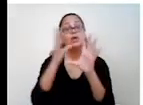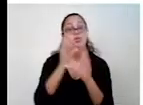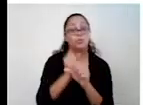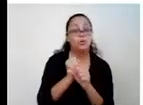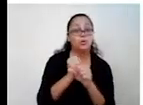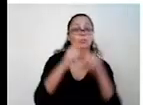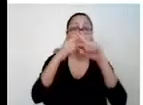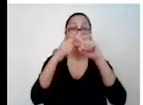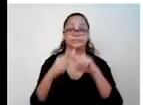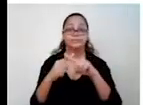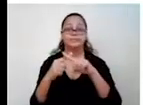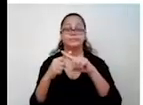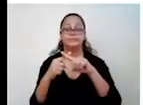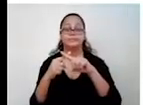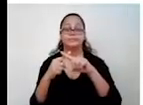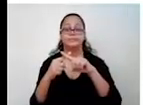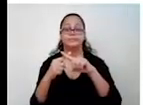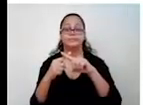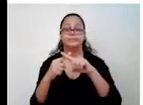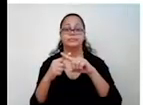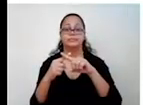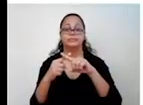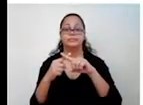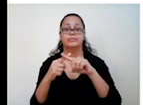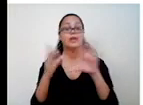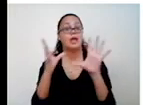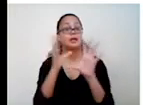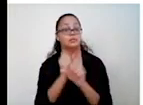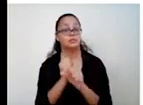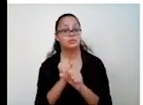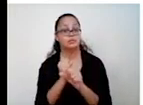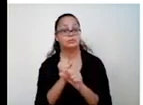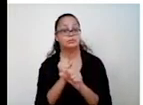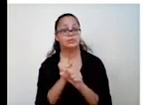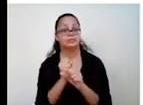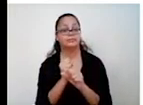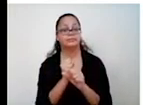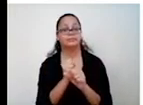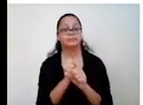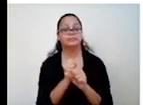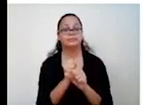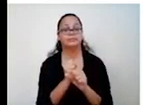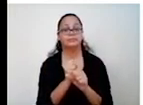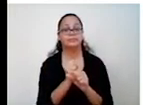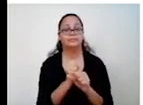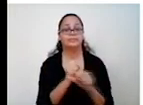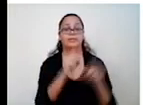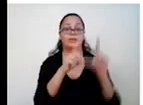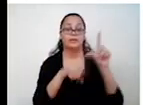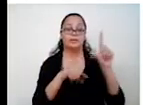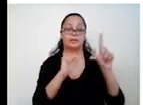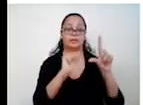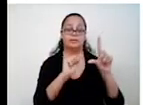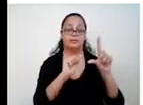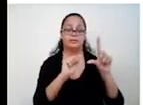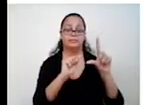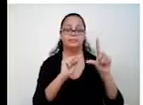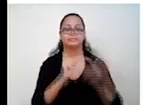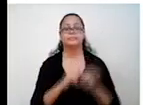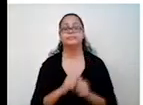depois não achar as raízes. Ele só quer a soma e o produto. Aí. Então, aqui as fórmulas.